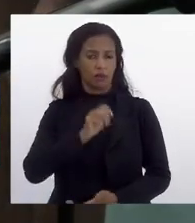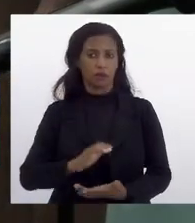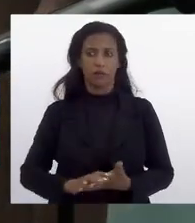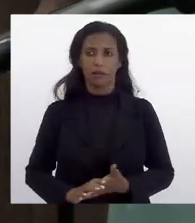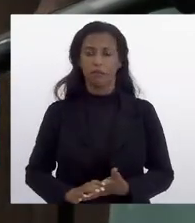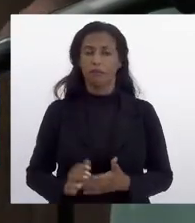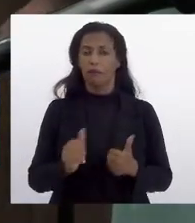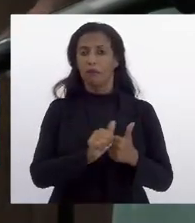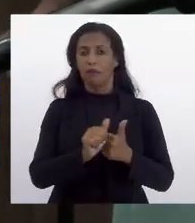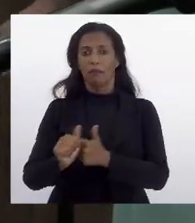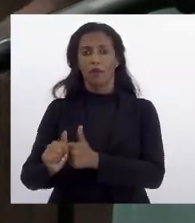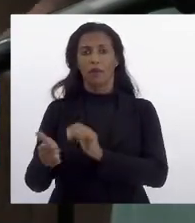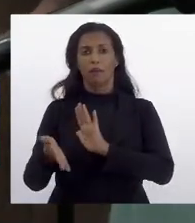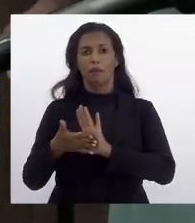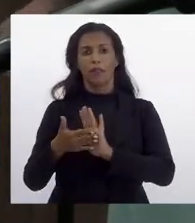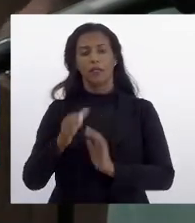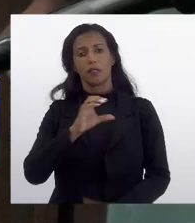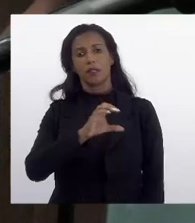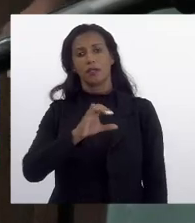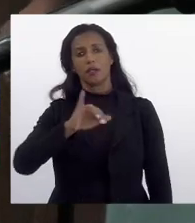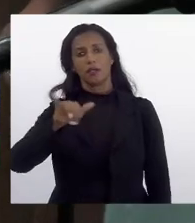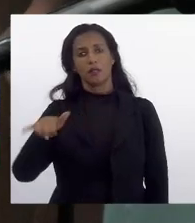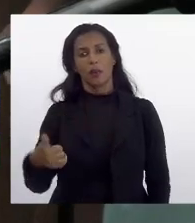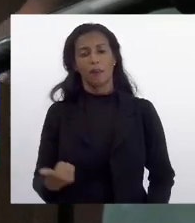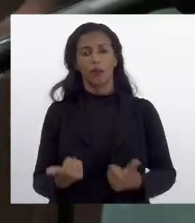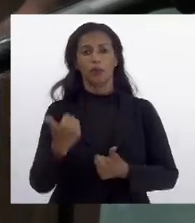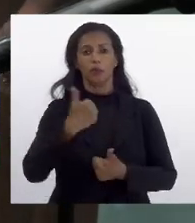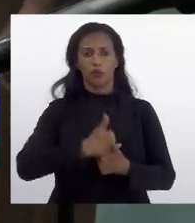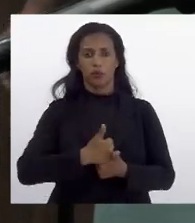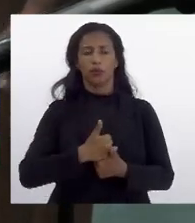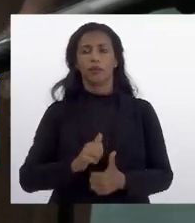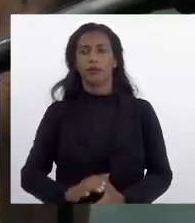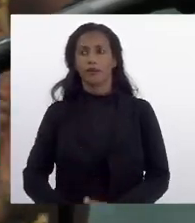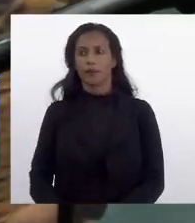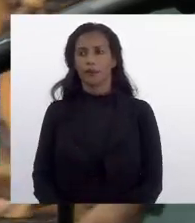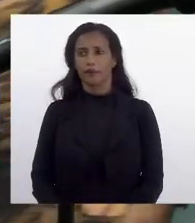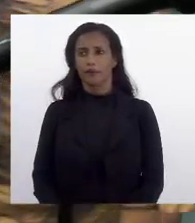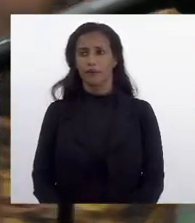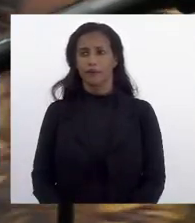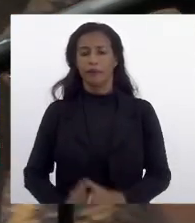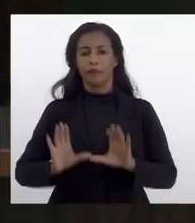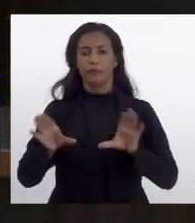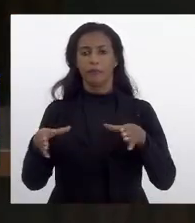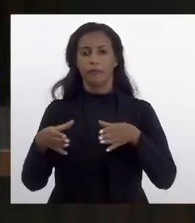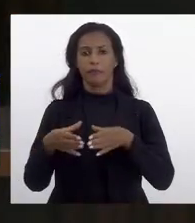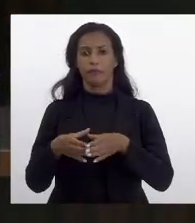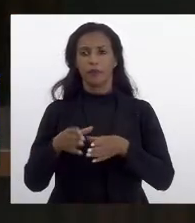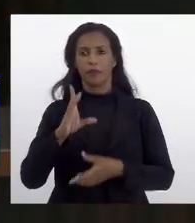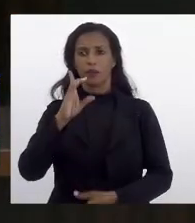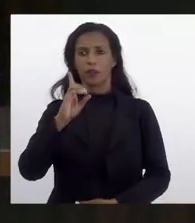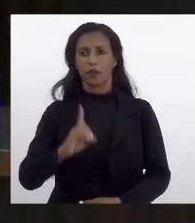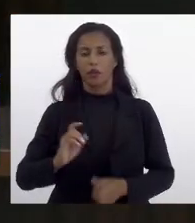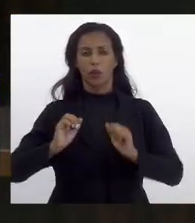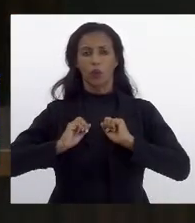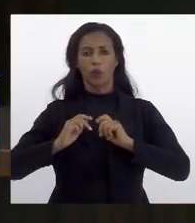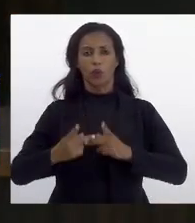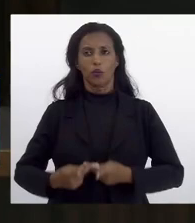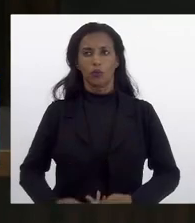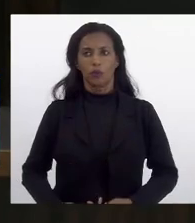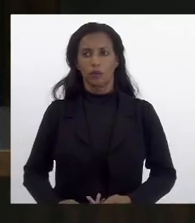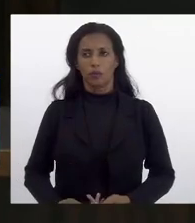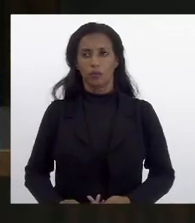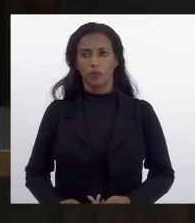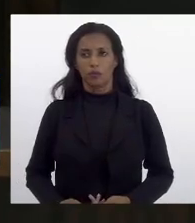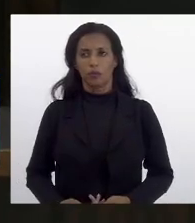acompanha o parecido da CCJ pelo substitutivo. Pela Comissão de Defesa dos Direitos Humanos deputada